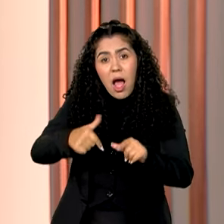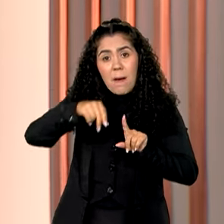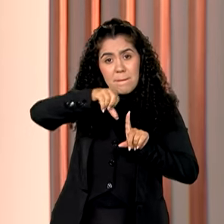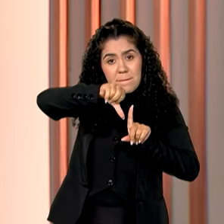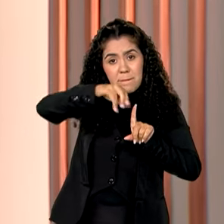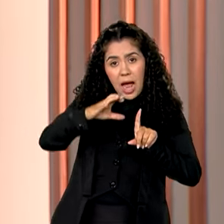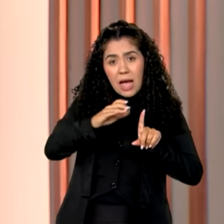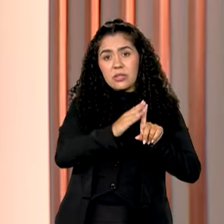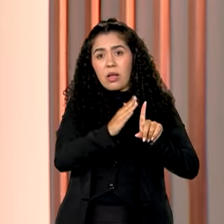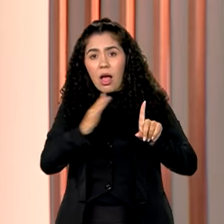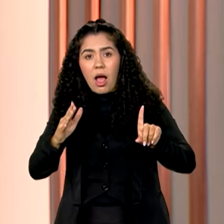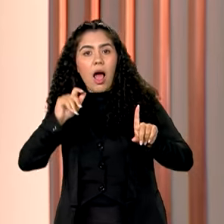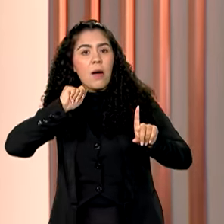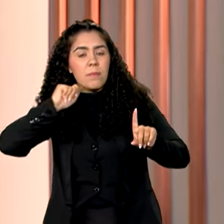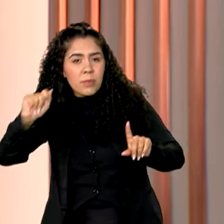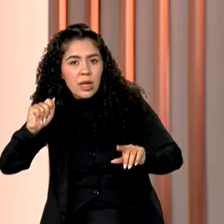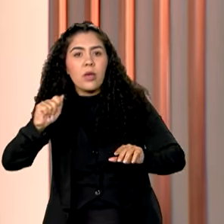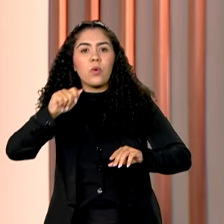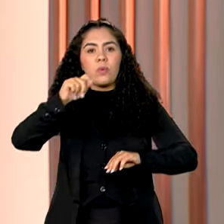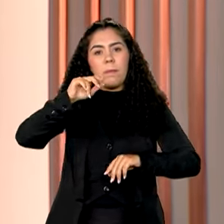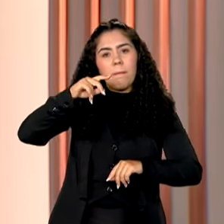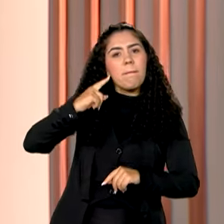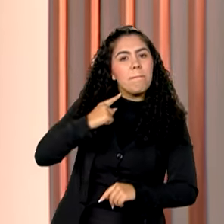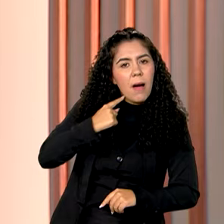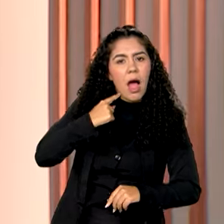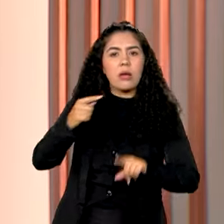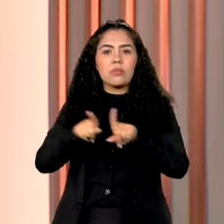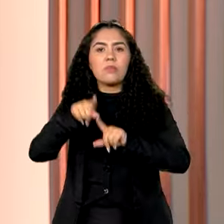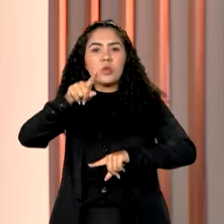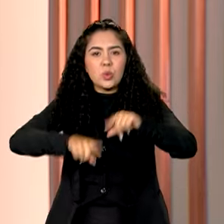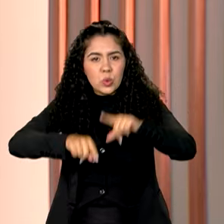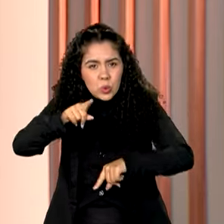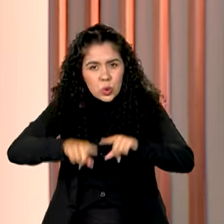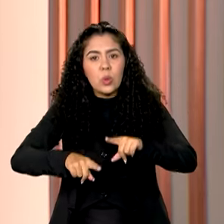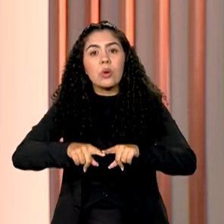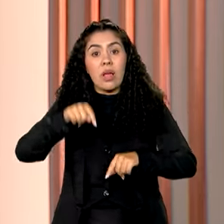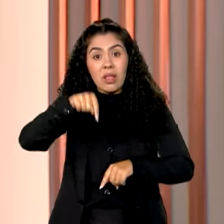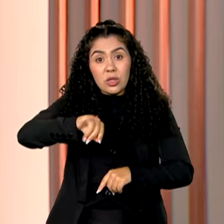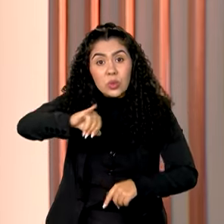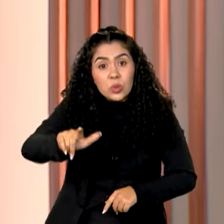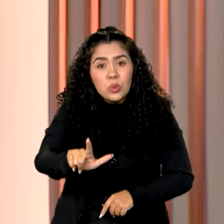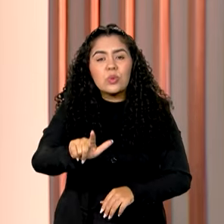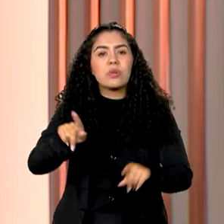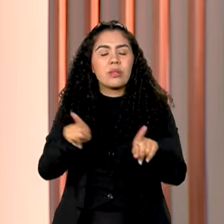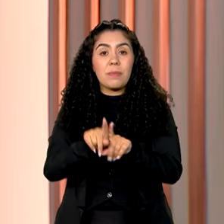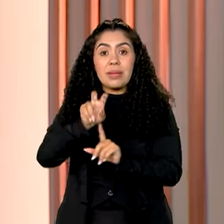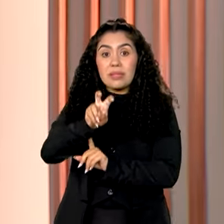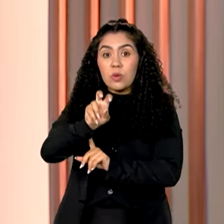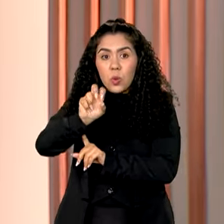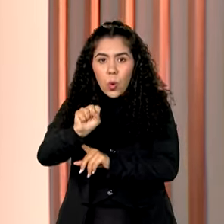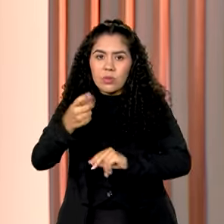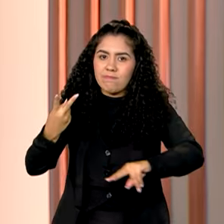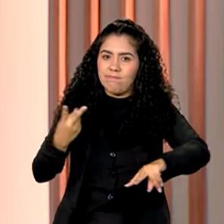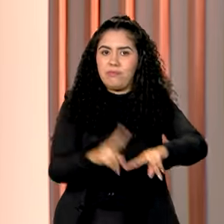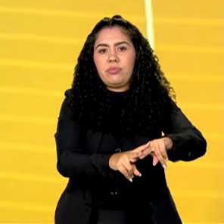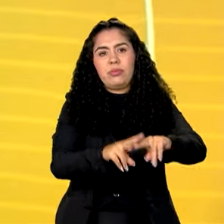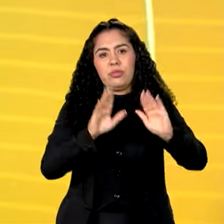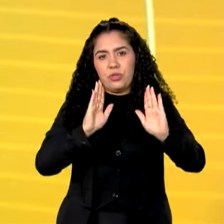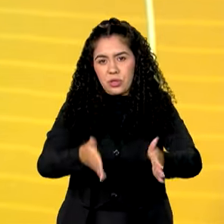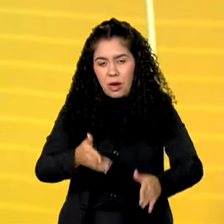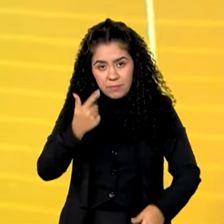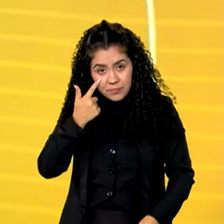março, abril, maio, junho e o início de julho deste ano. No período, 58 pessoas foram presas.